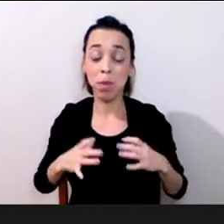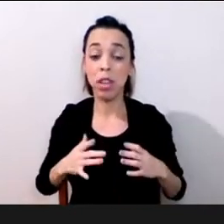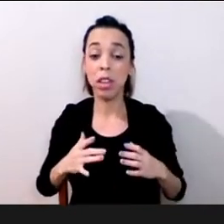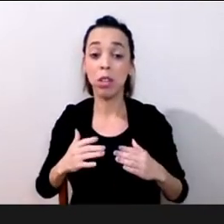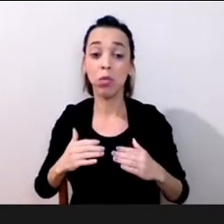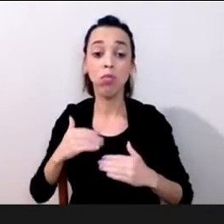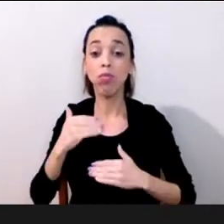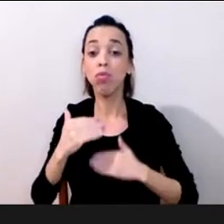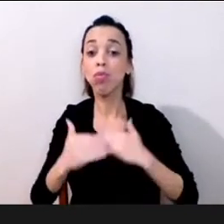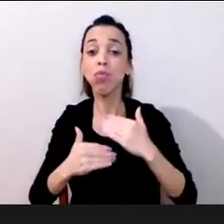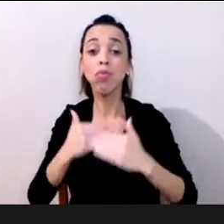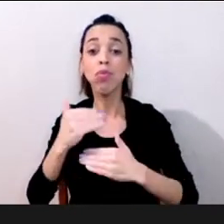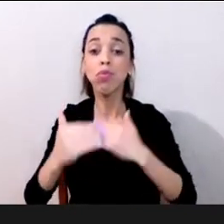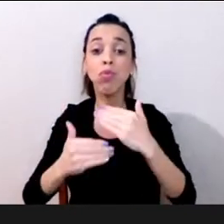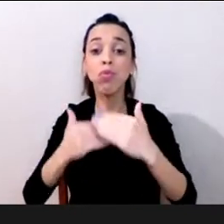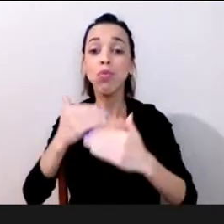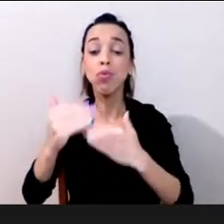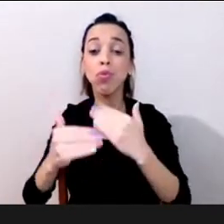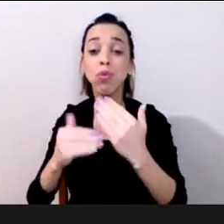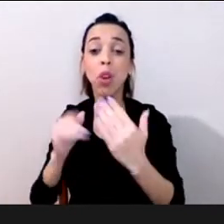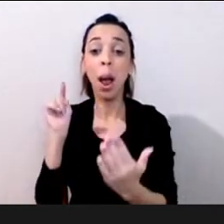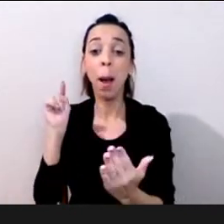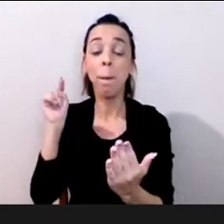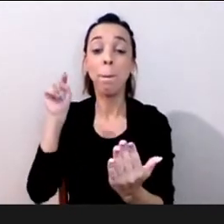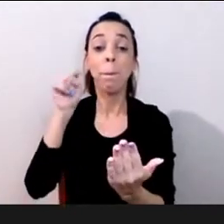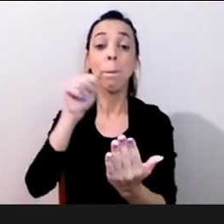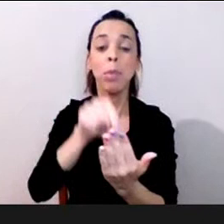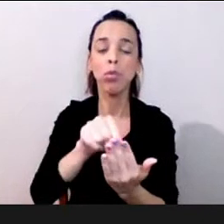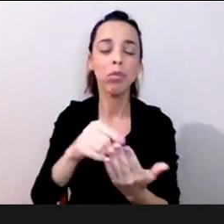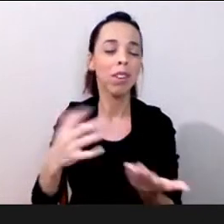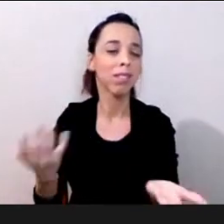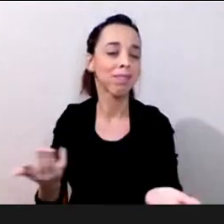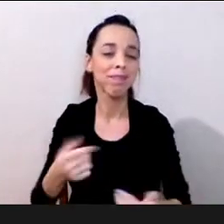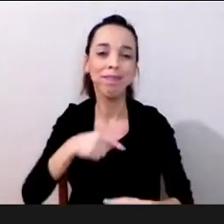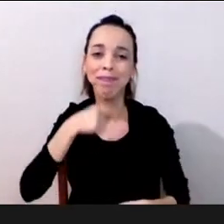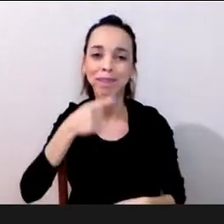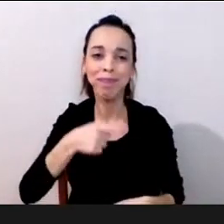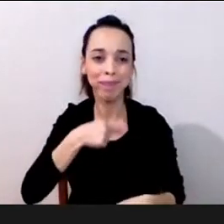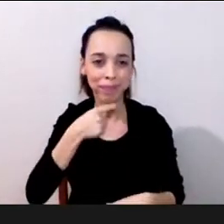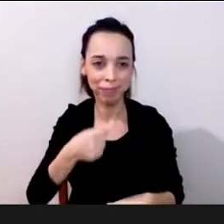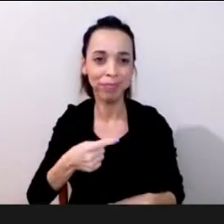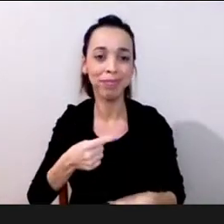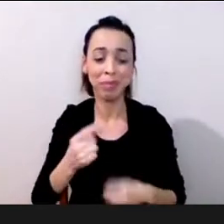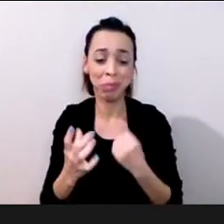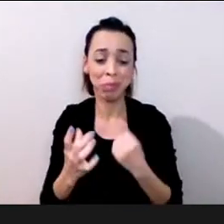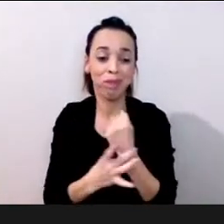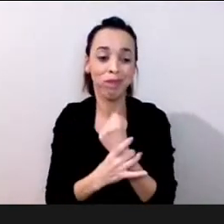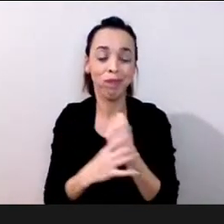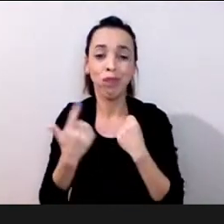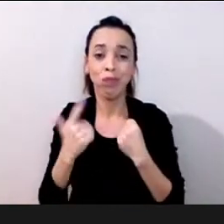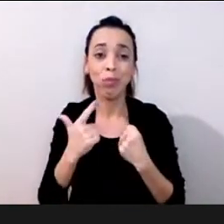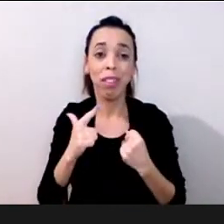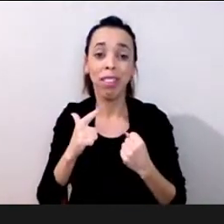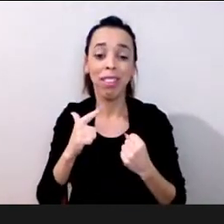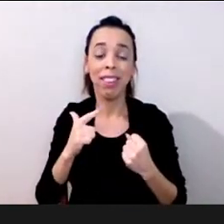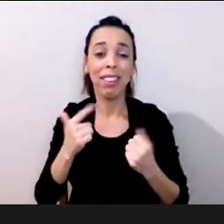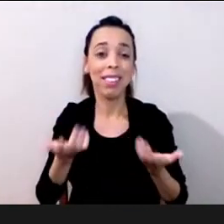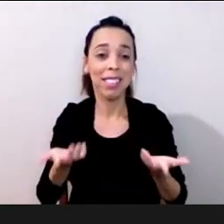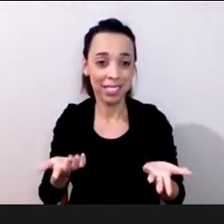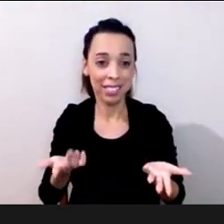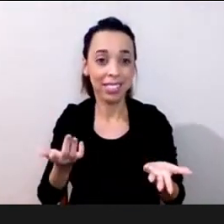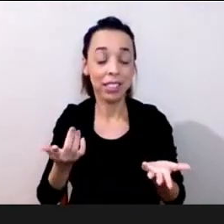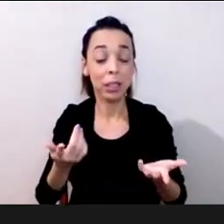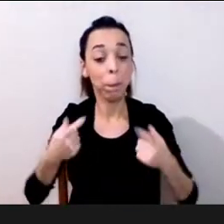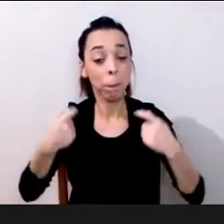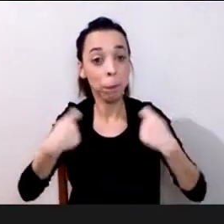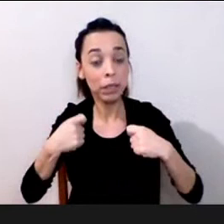porque nunca vão estar completamente seguras eu penso que nós temos que procurar através da colaboração através das lideranças através de